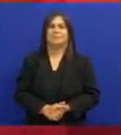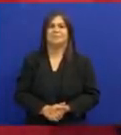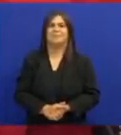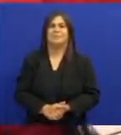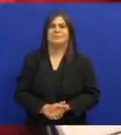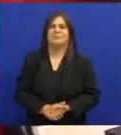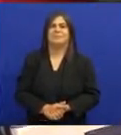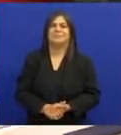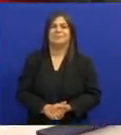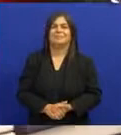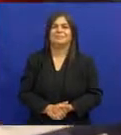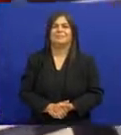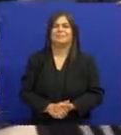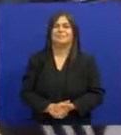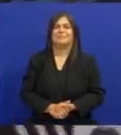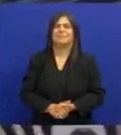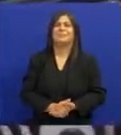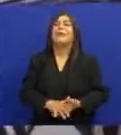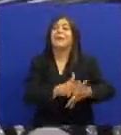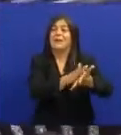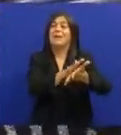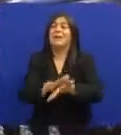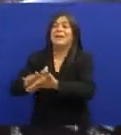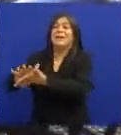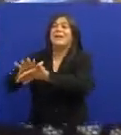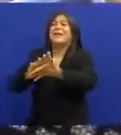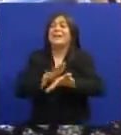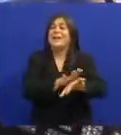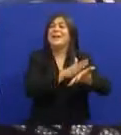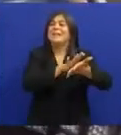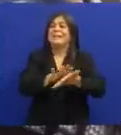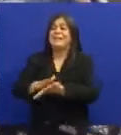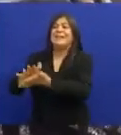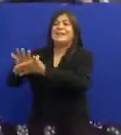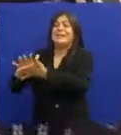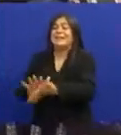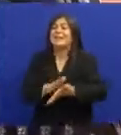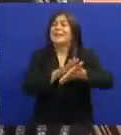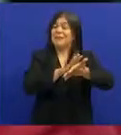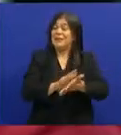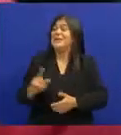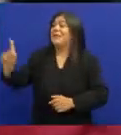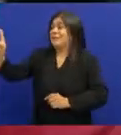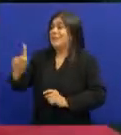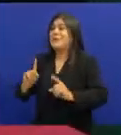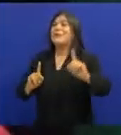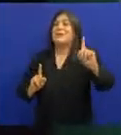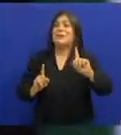Mas é assim O sapo que tá na água Sou atuado Improvizada Em das pés